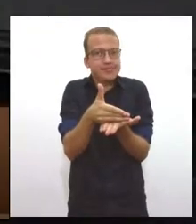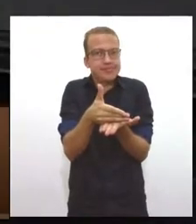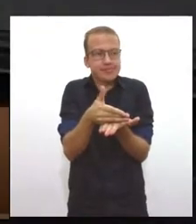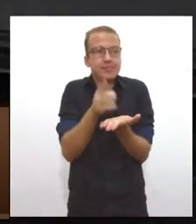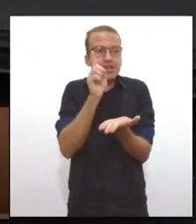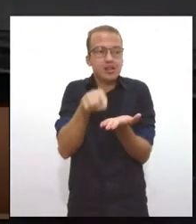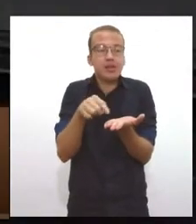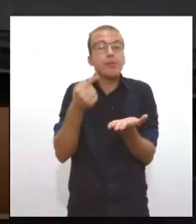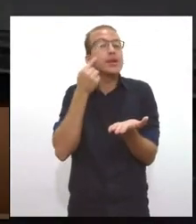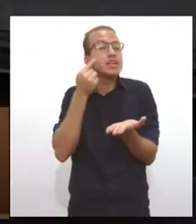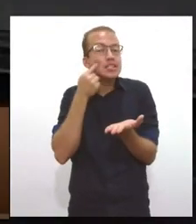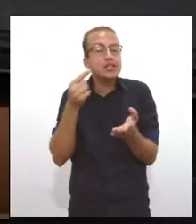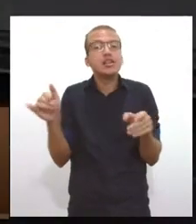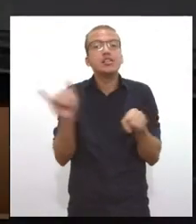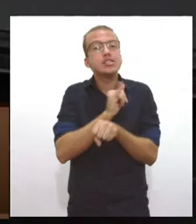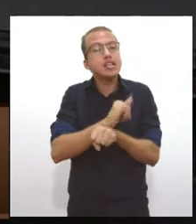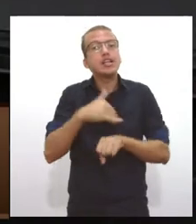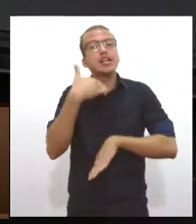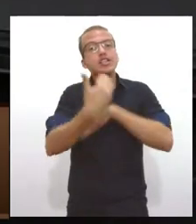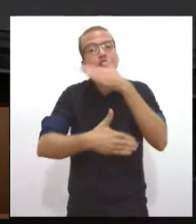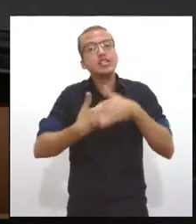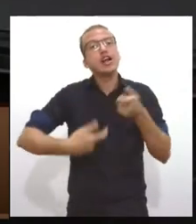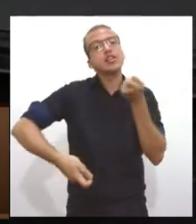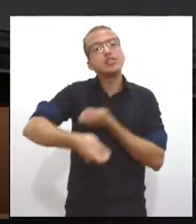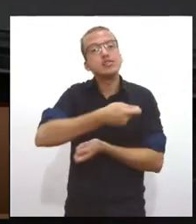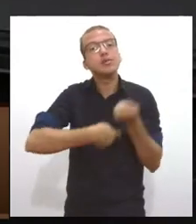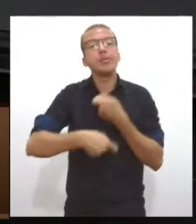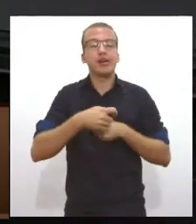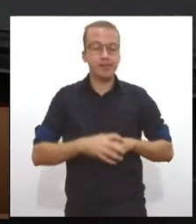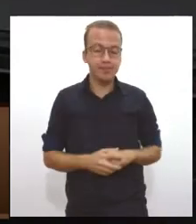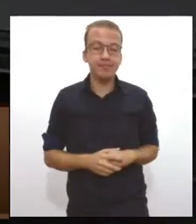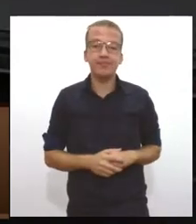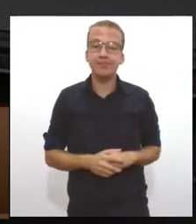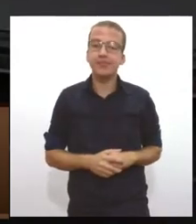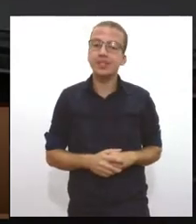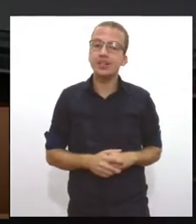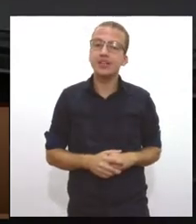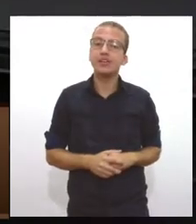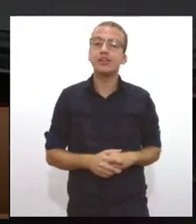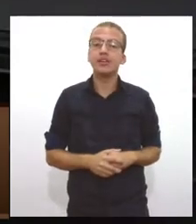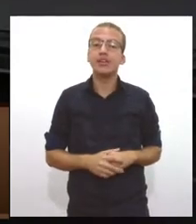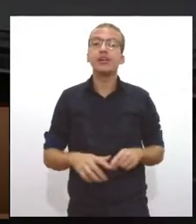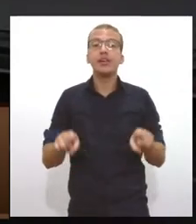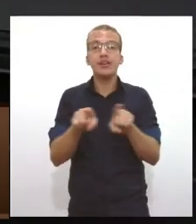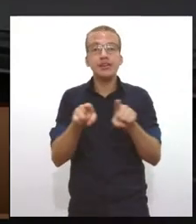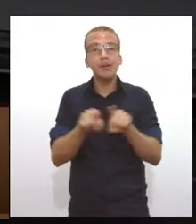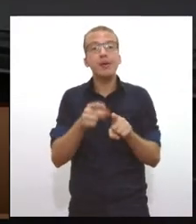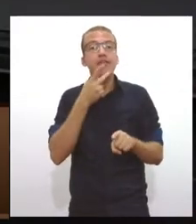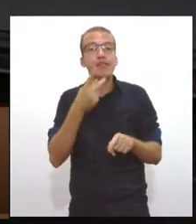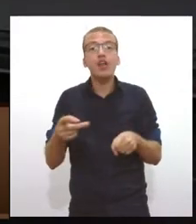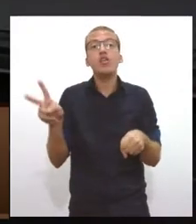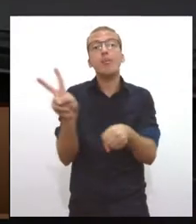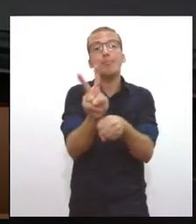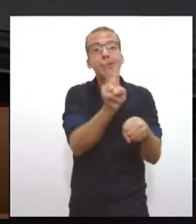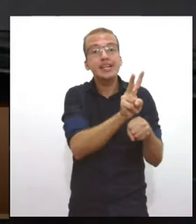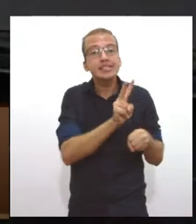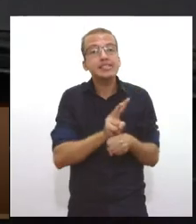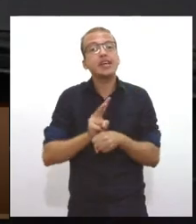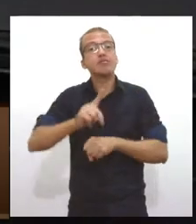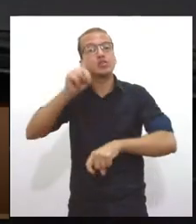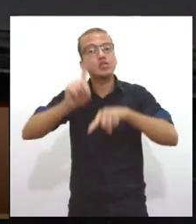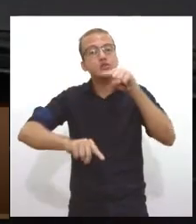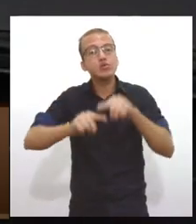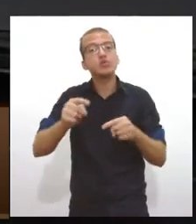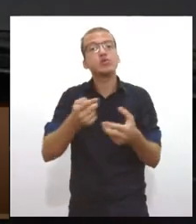crescimento econômico, assim como a gente não pode pensar na sustentabilidade só no ponto da preservação dos recursos ambientais.